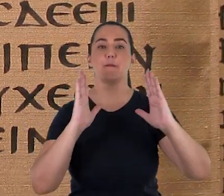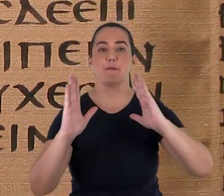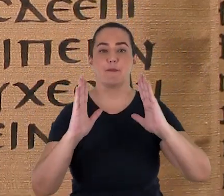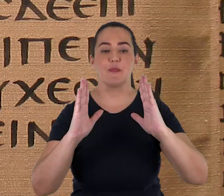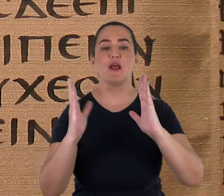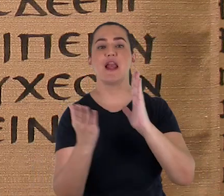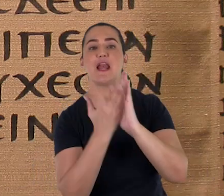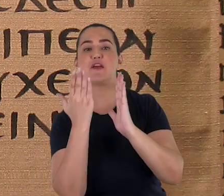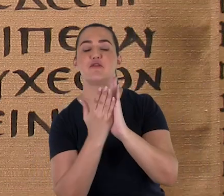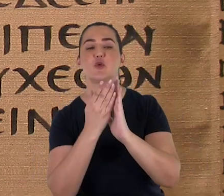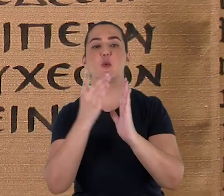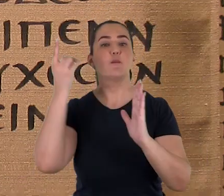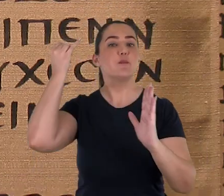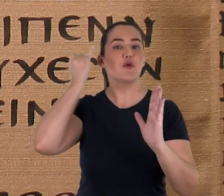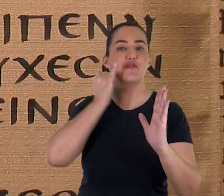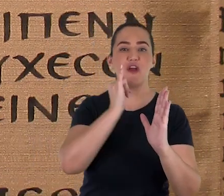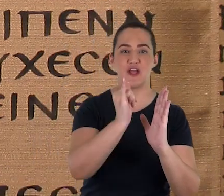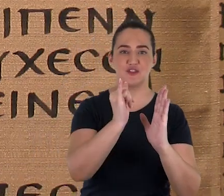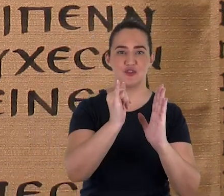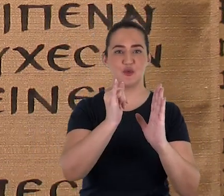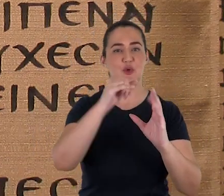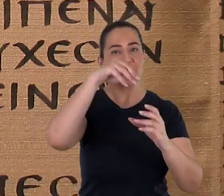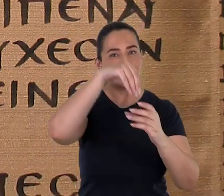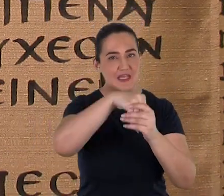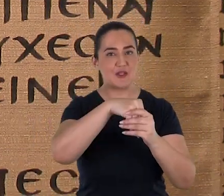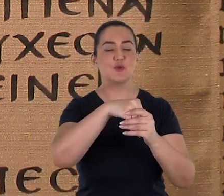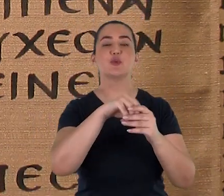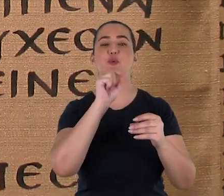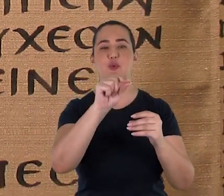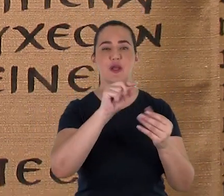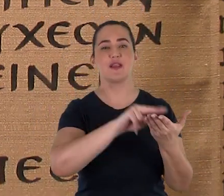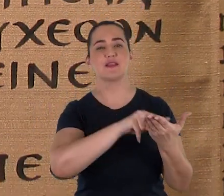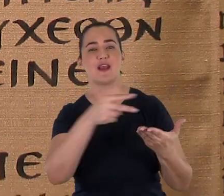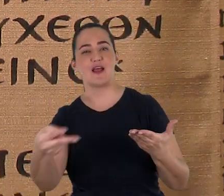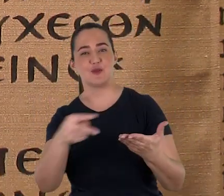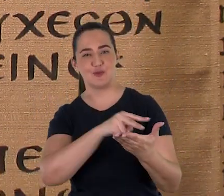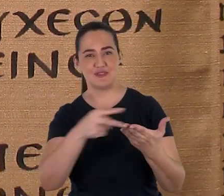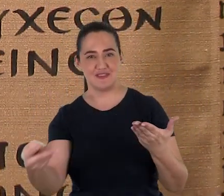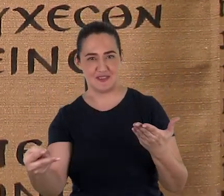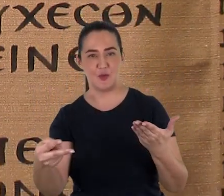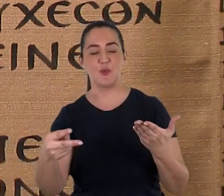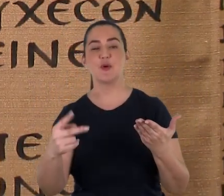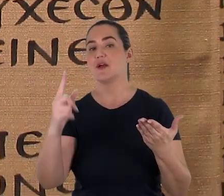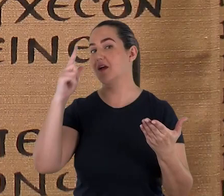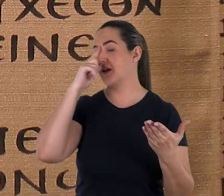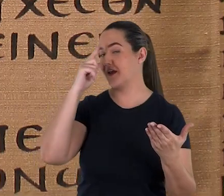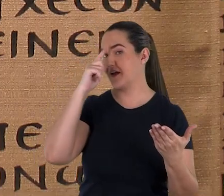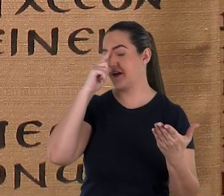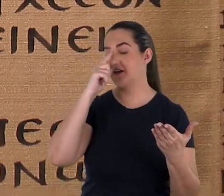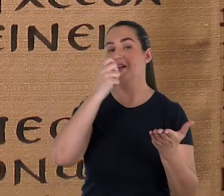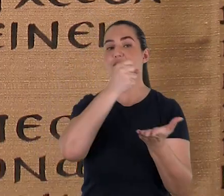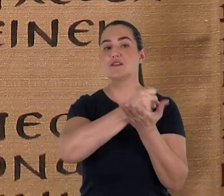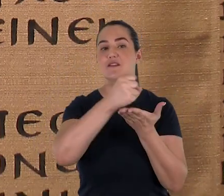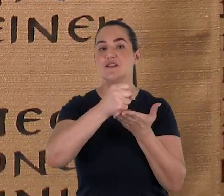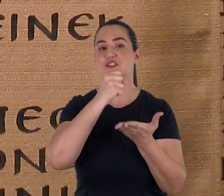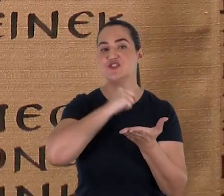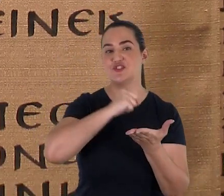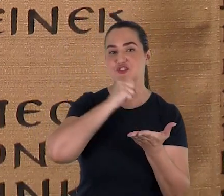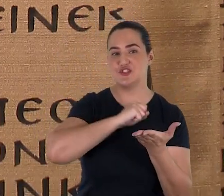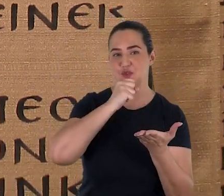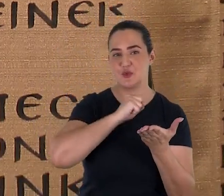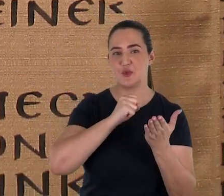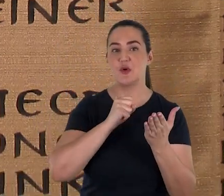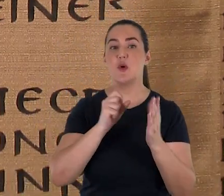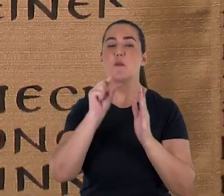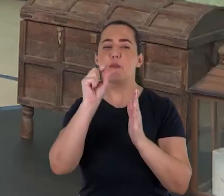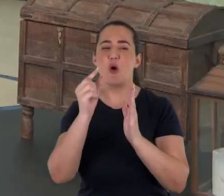cânon grego, das chamadas Escrituras da Septuaginta, isto é, a versão grega do Antigo Testamento, produzida pouco antes